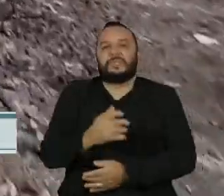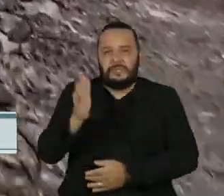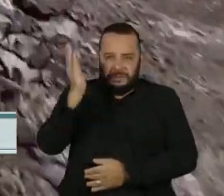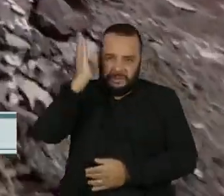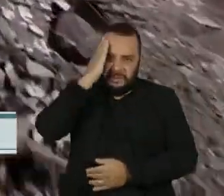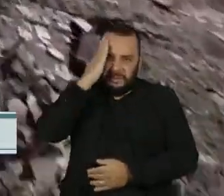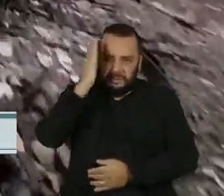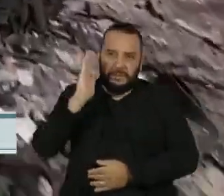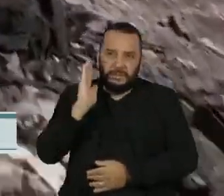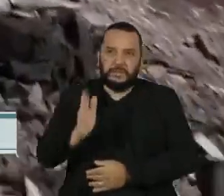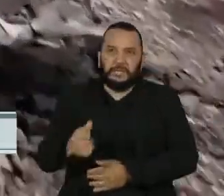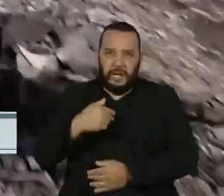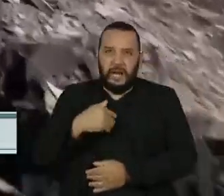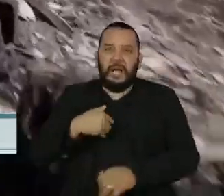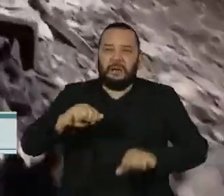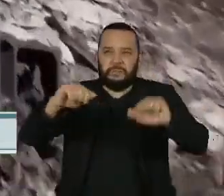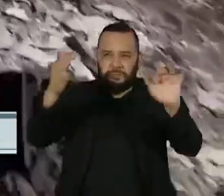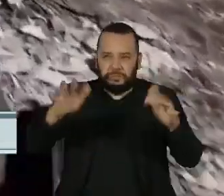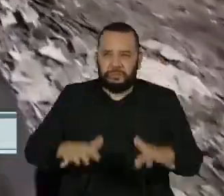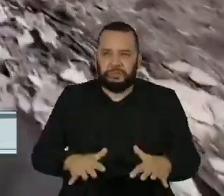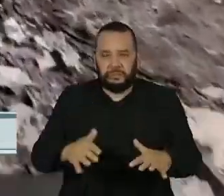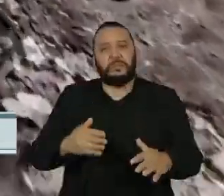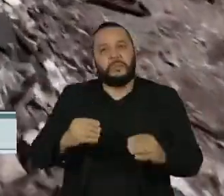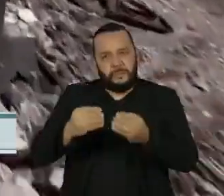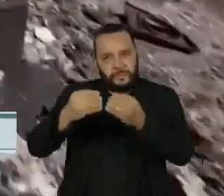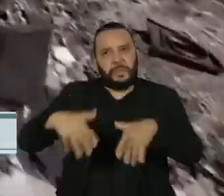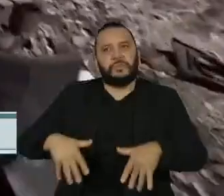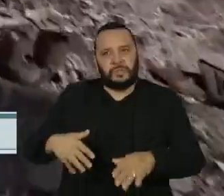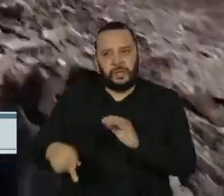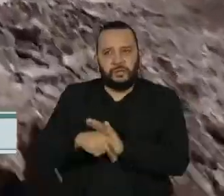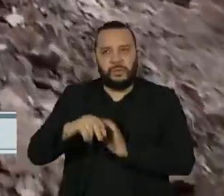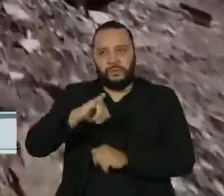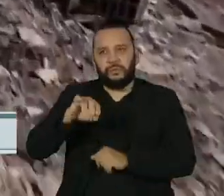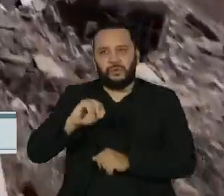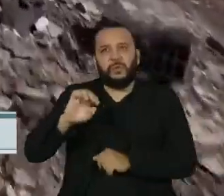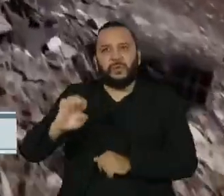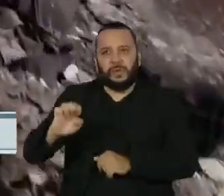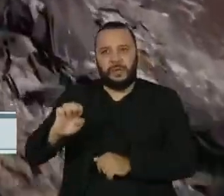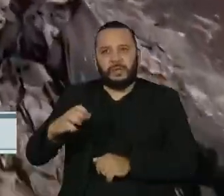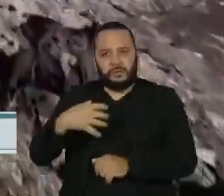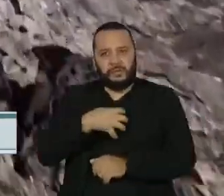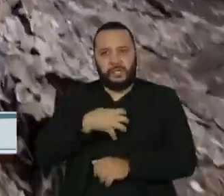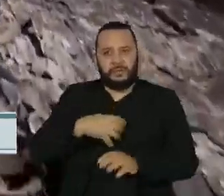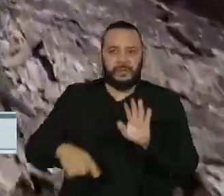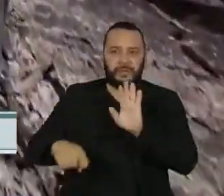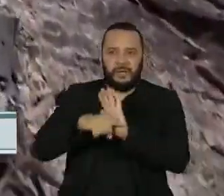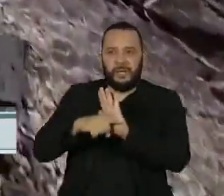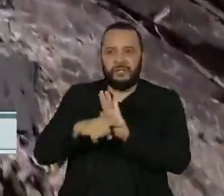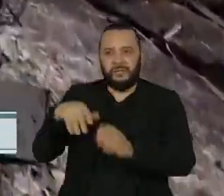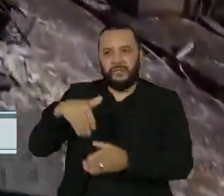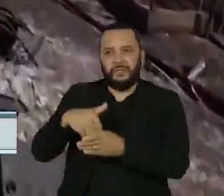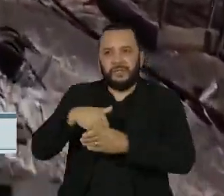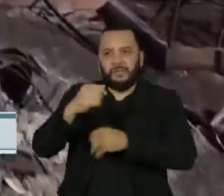especula que a tragédia poderá respingar em Joe Biden, de maneira negativa, nas eleições do ano que vem.